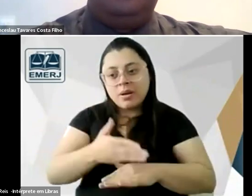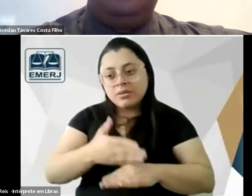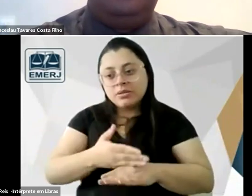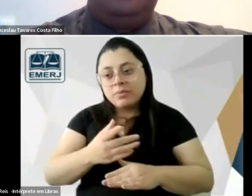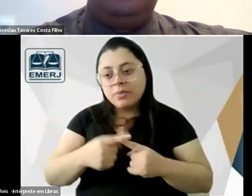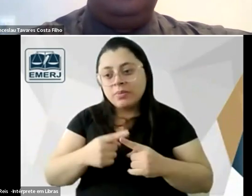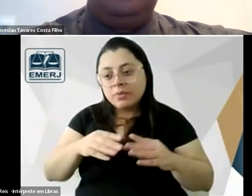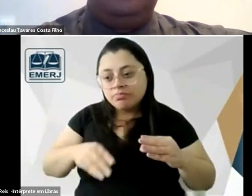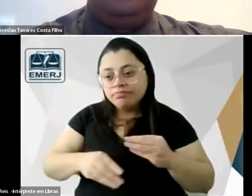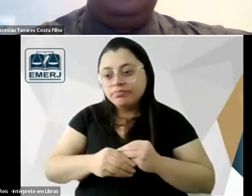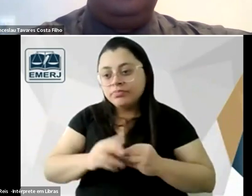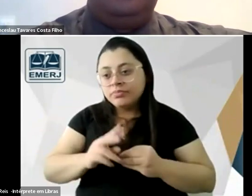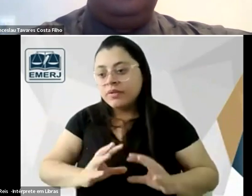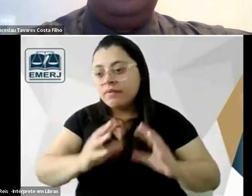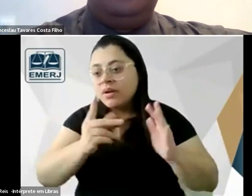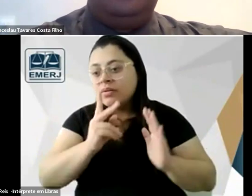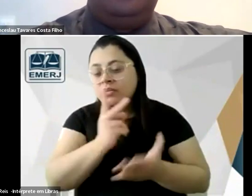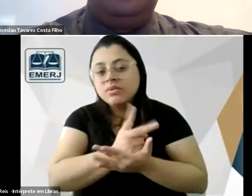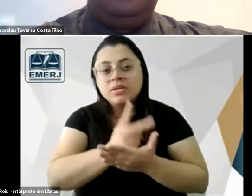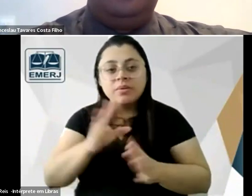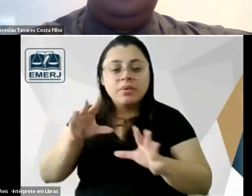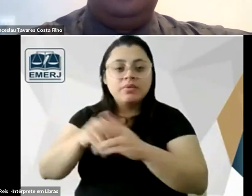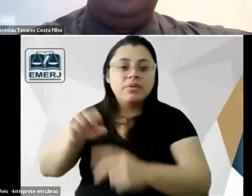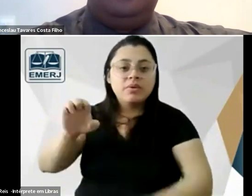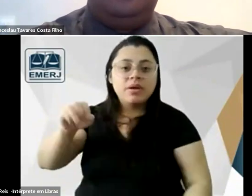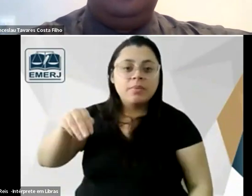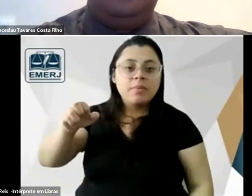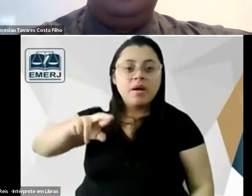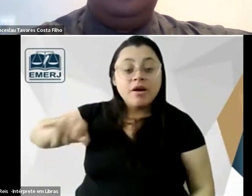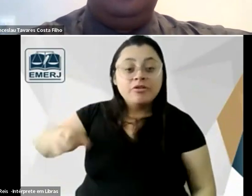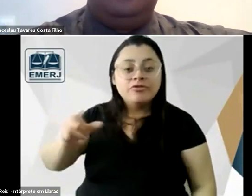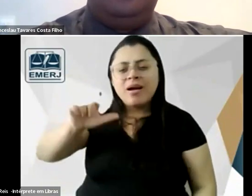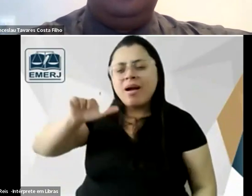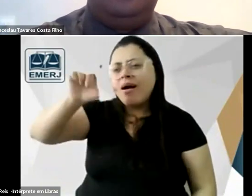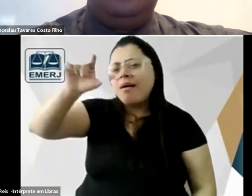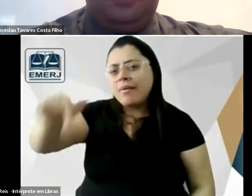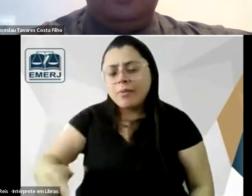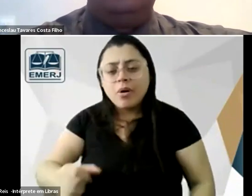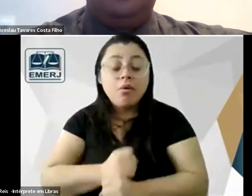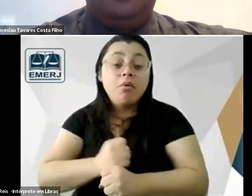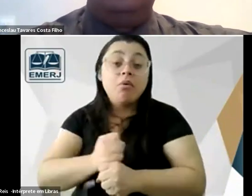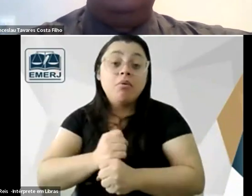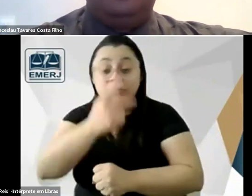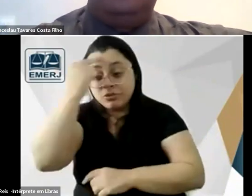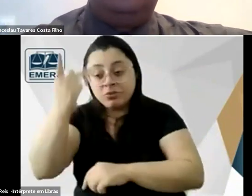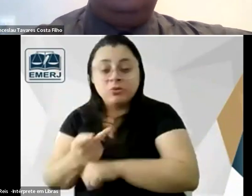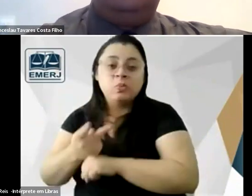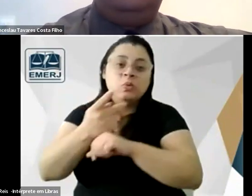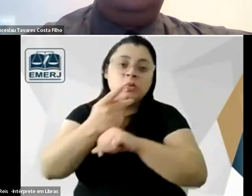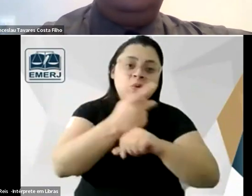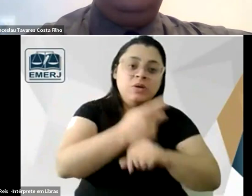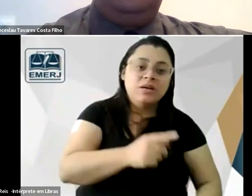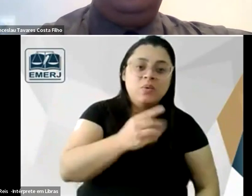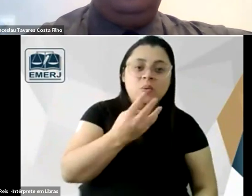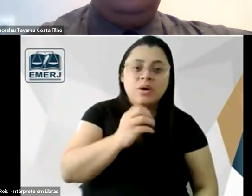fica nosso evento vai ficar na página da Emerge enfim então pode ser consultado a qualquer momento nós tínhamos aqui 40, 50